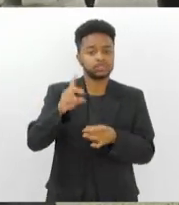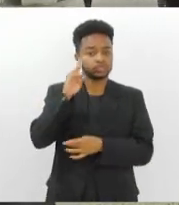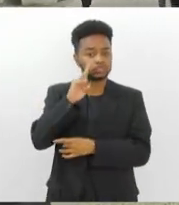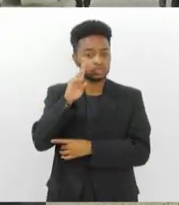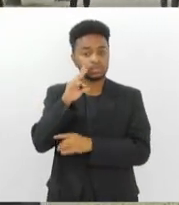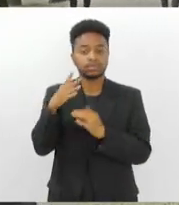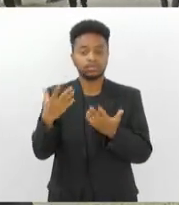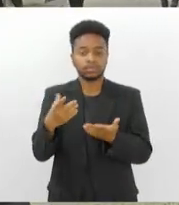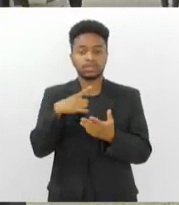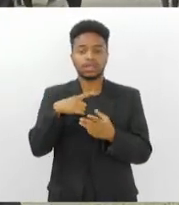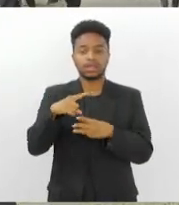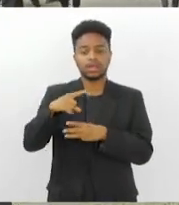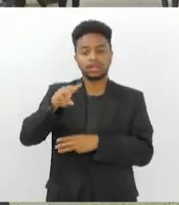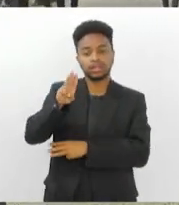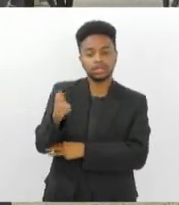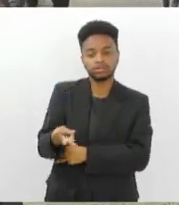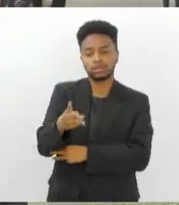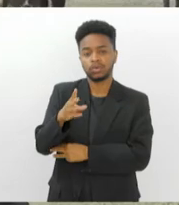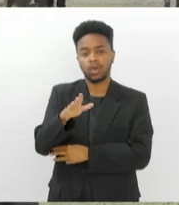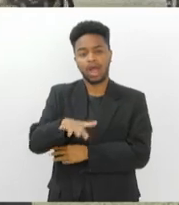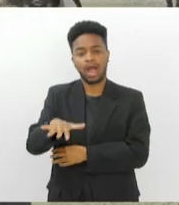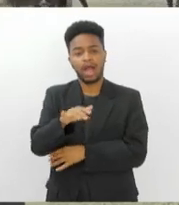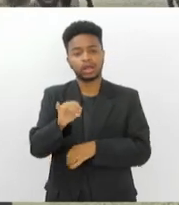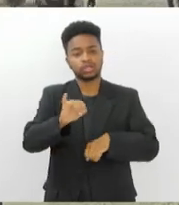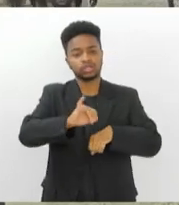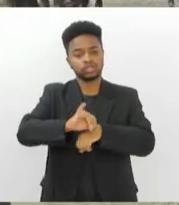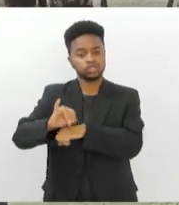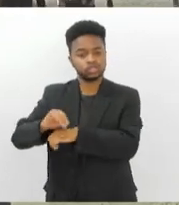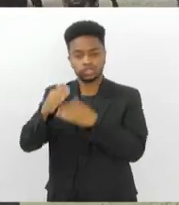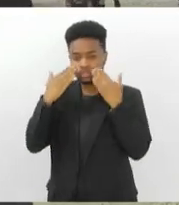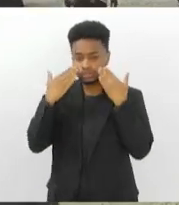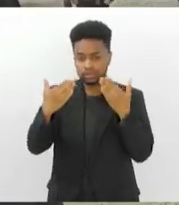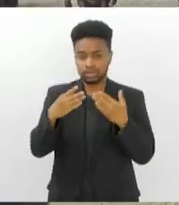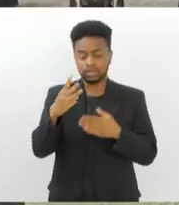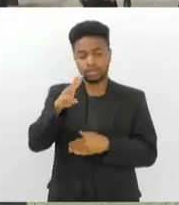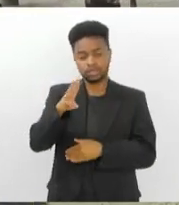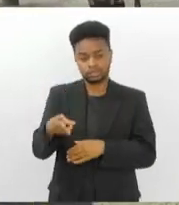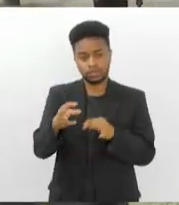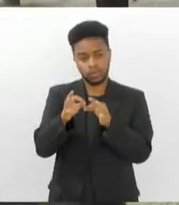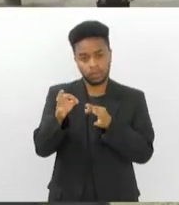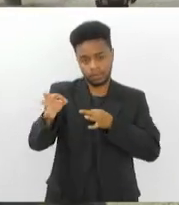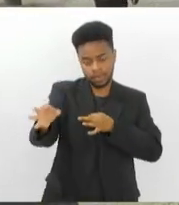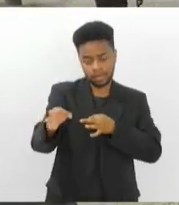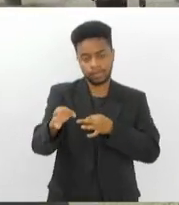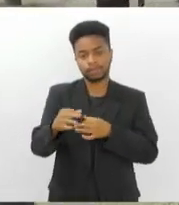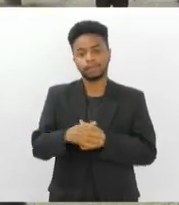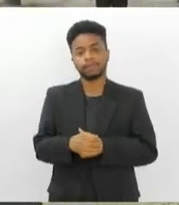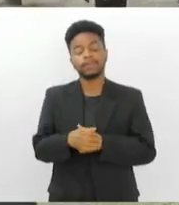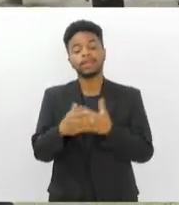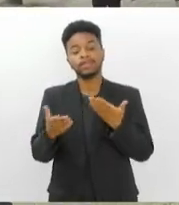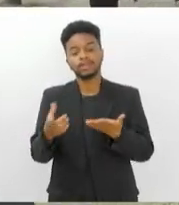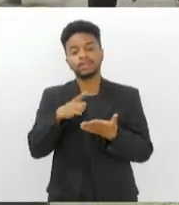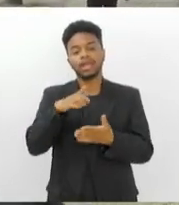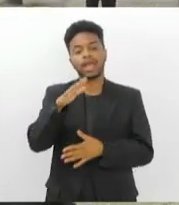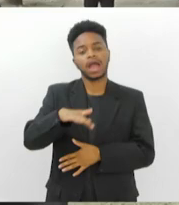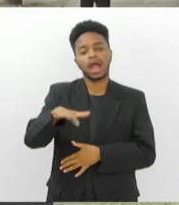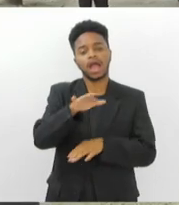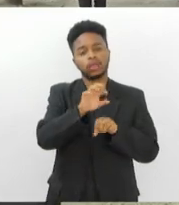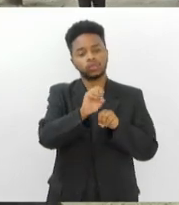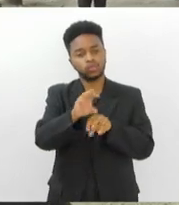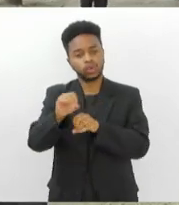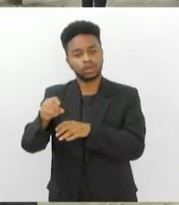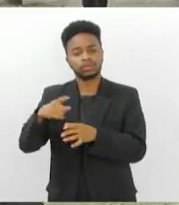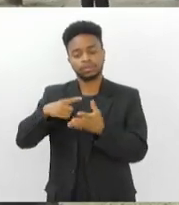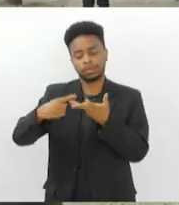abrir com 3 mil áreas expositivas, 3 mil metros quadrados de áreas expositivas, vamos ter o educacional, todas as